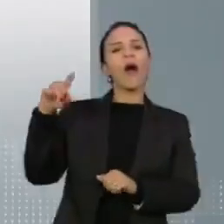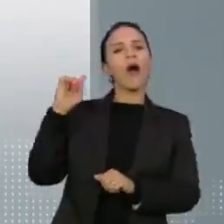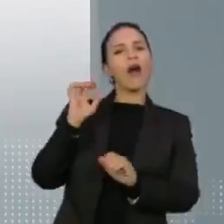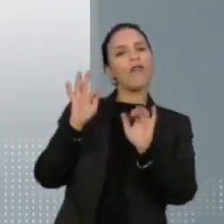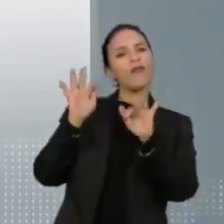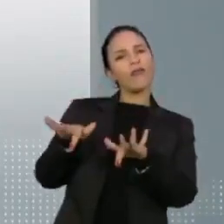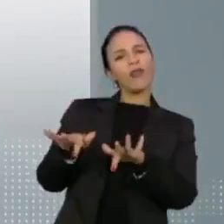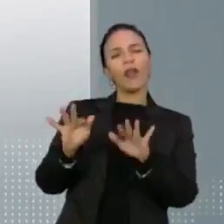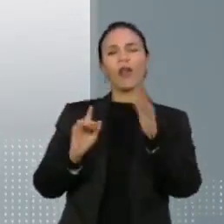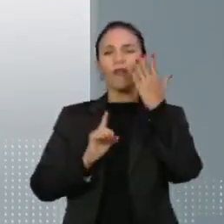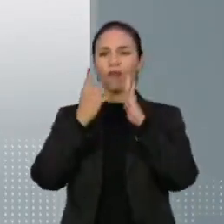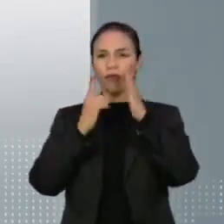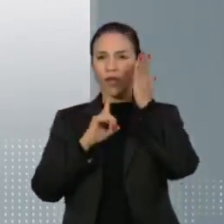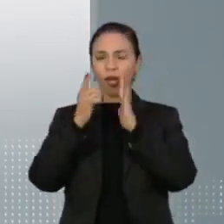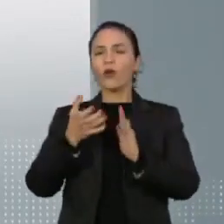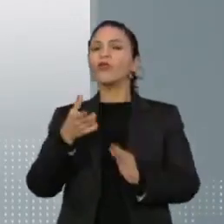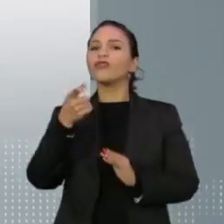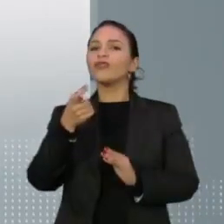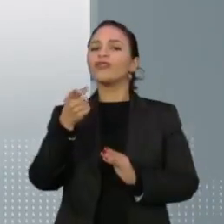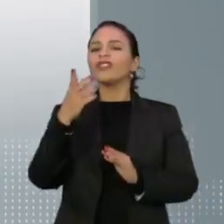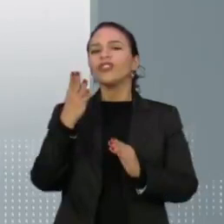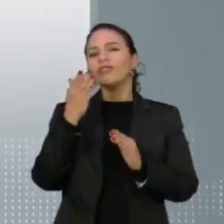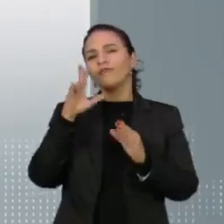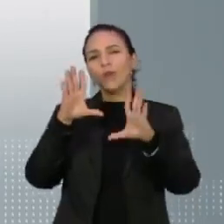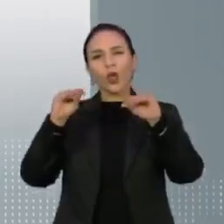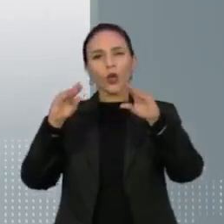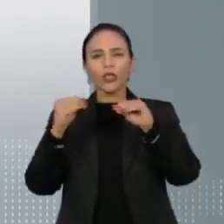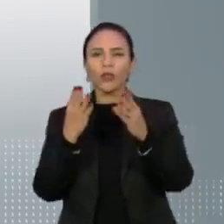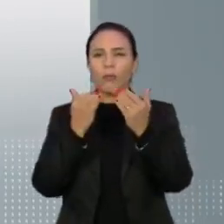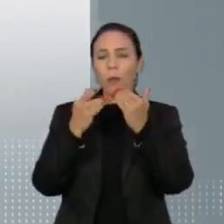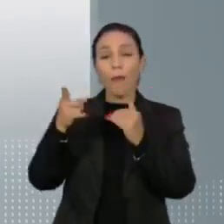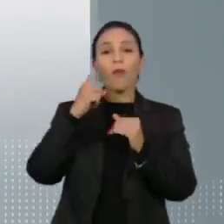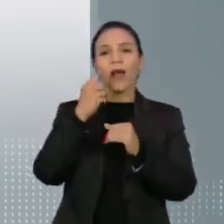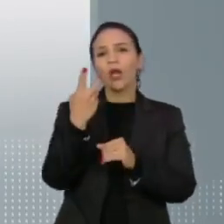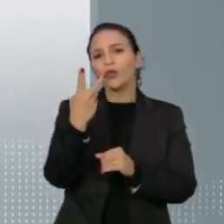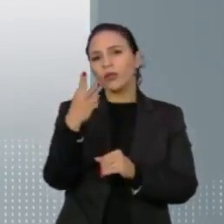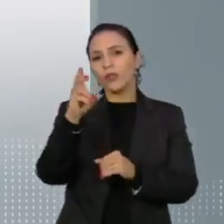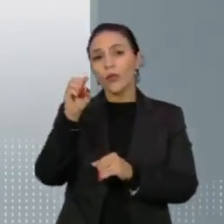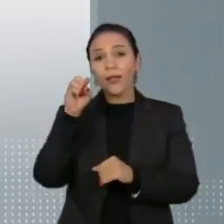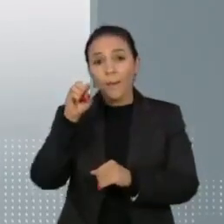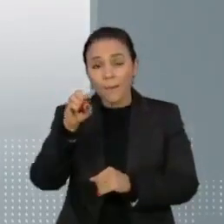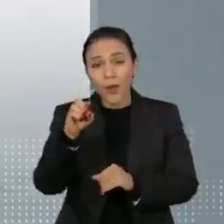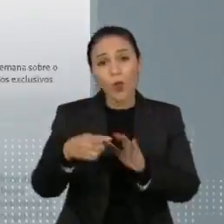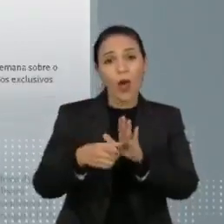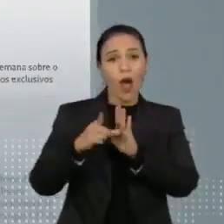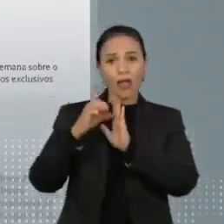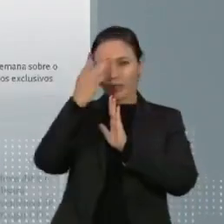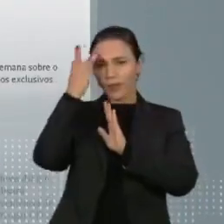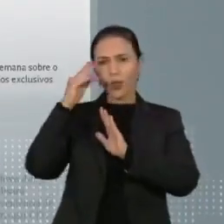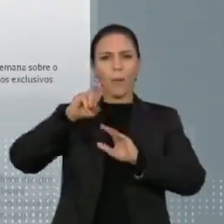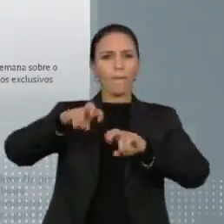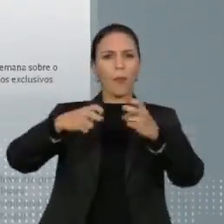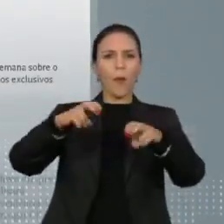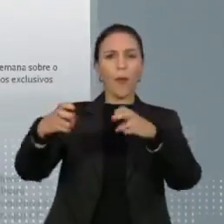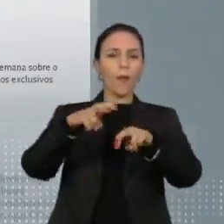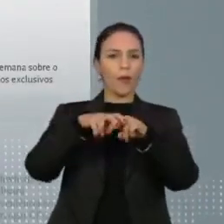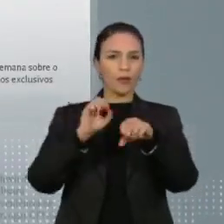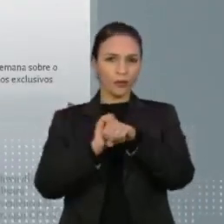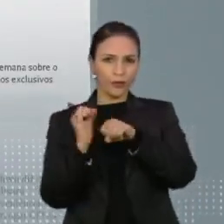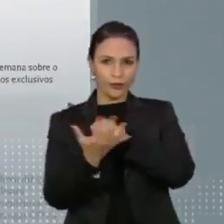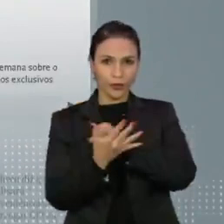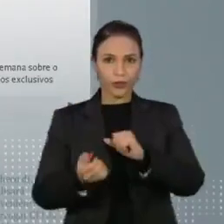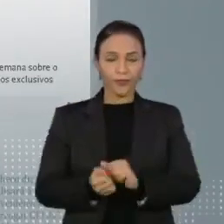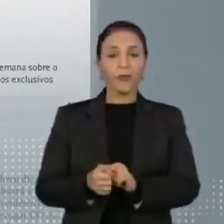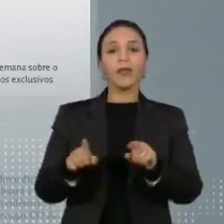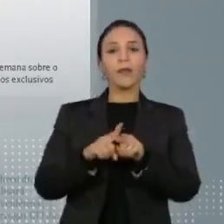fevereiro, um dia depois do país chegar a 250 mil mortos pela Covid-19. Também estariam presentes